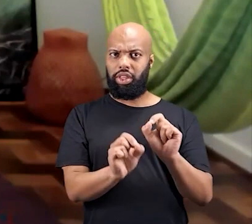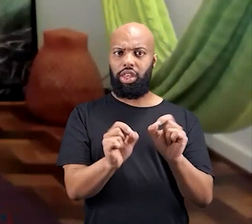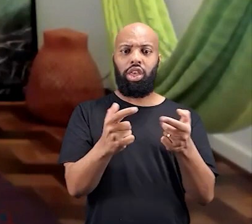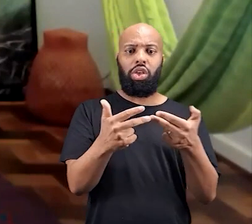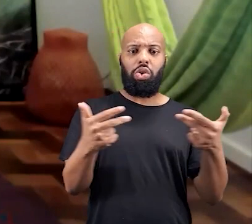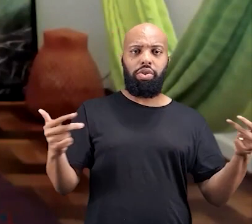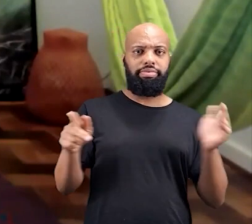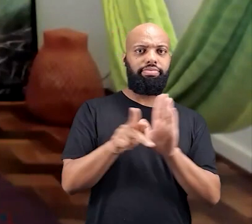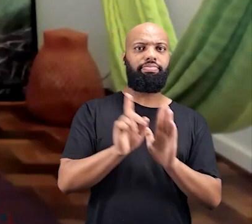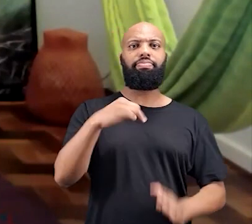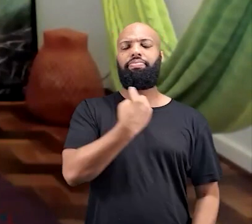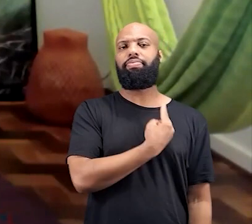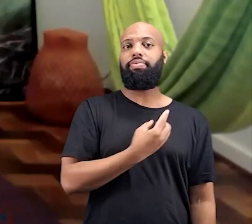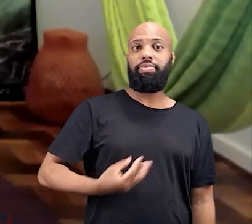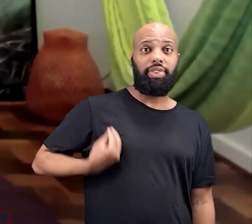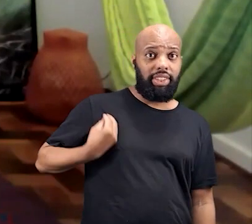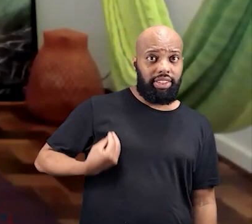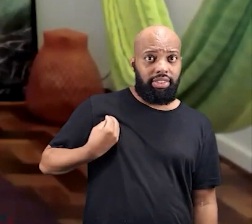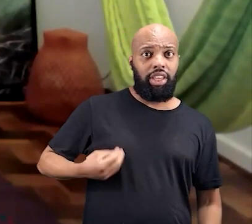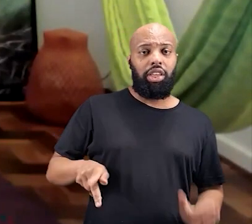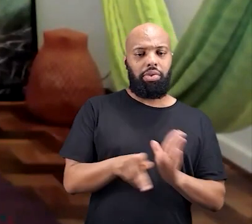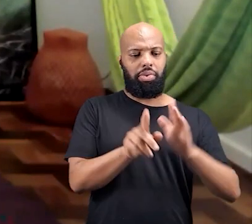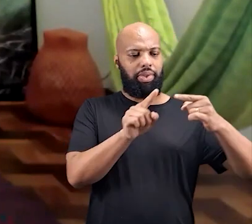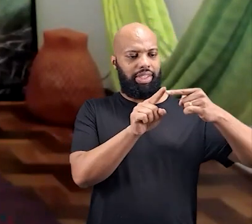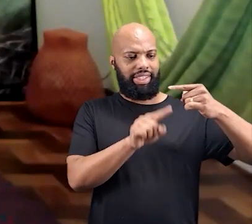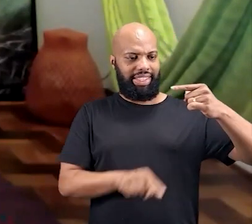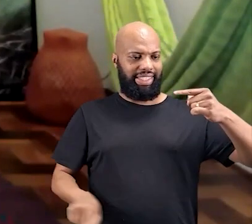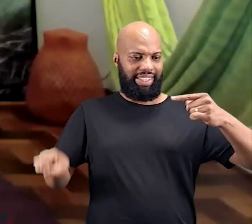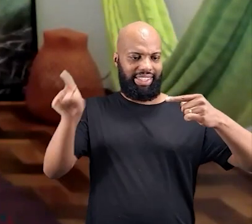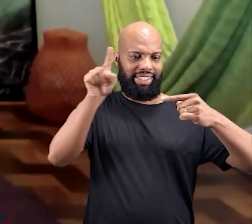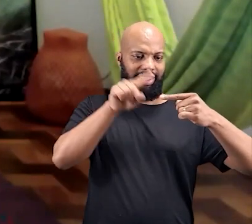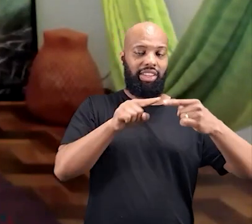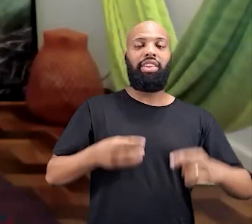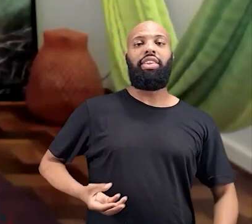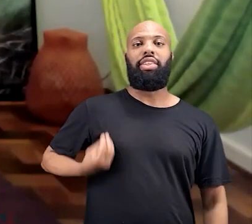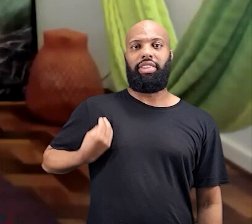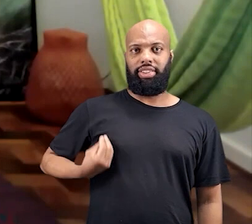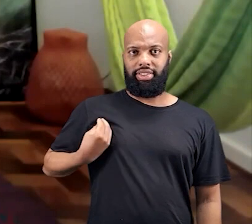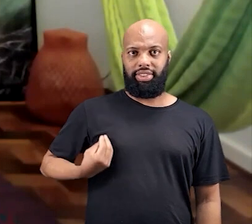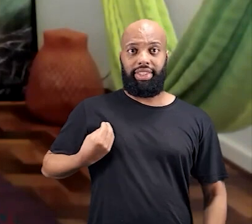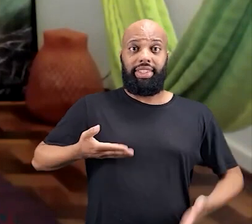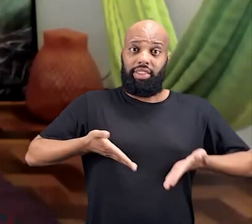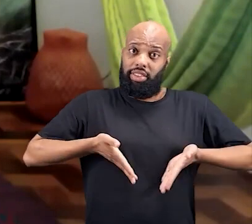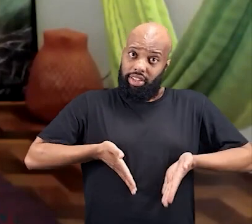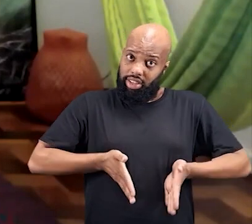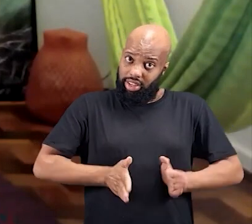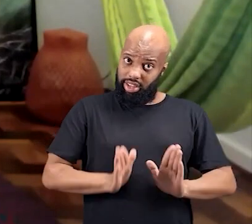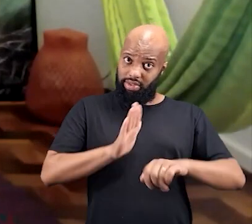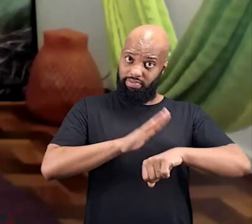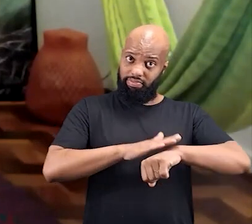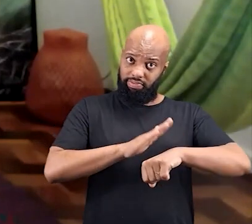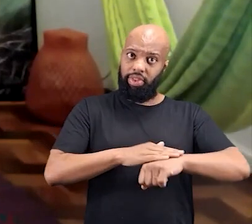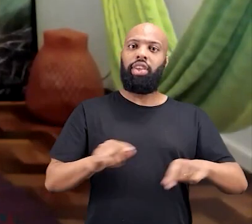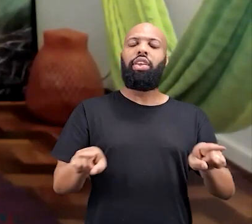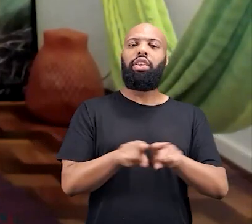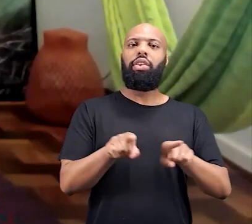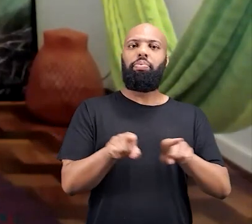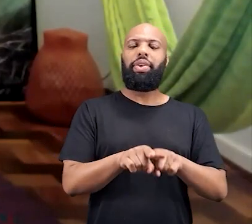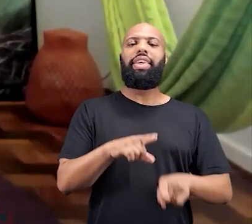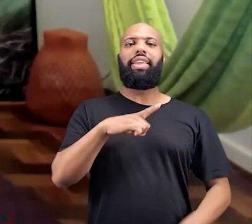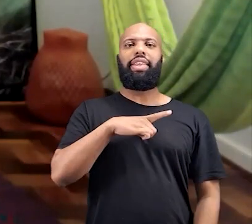passagens? Então, coisas da nossa vida, do próprio ciclo da vida. Então, o